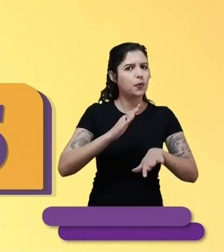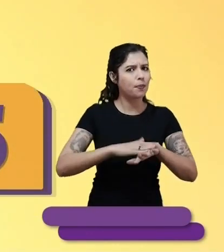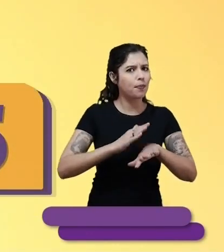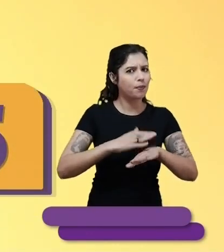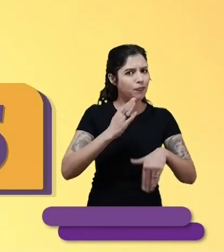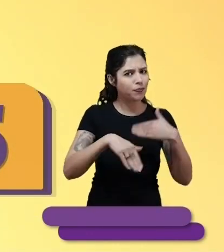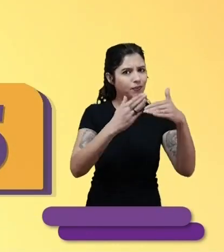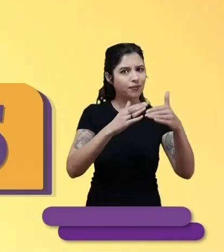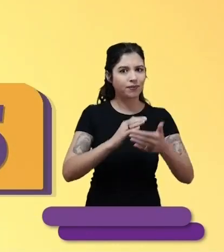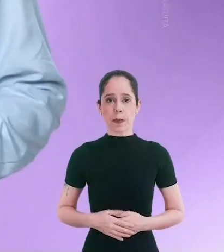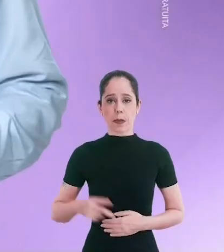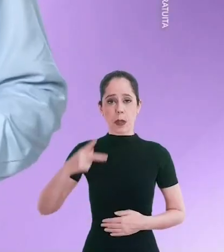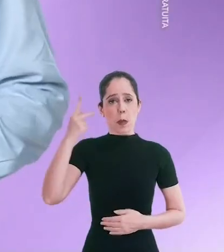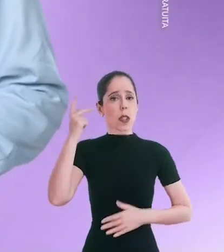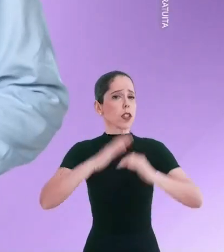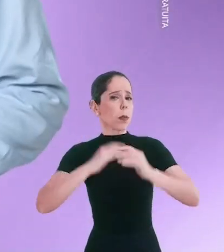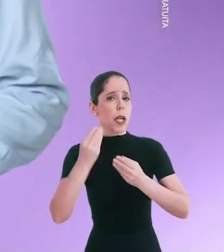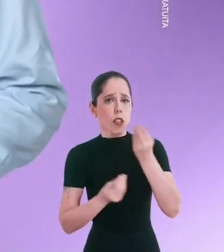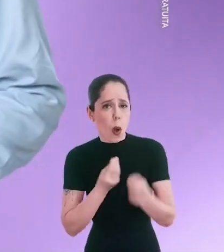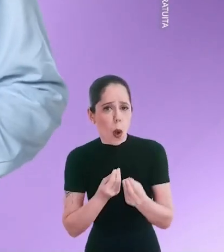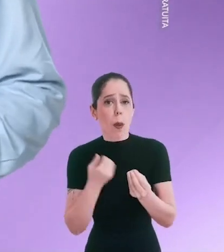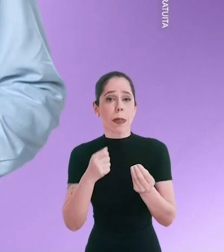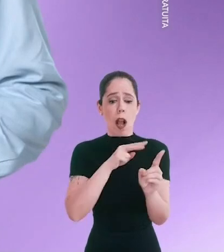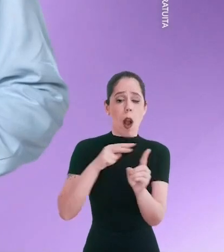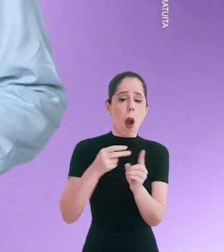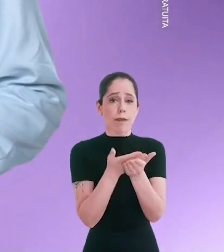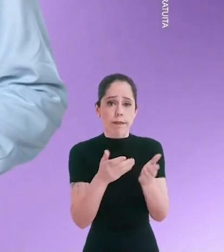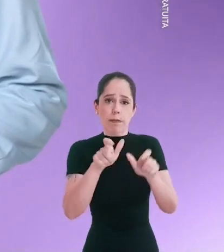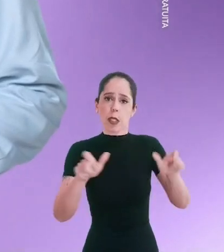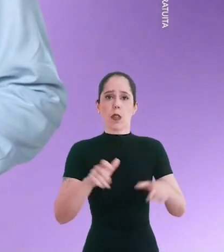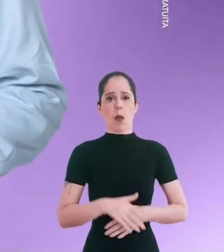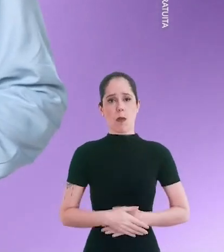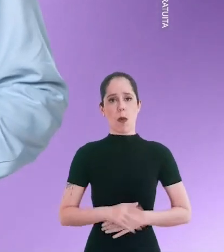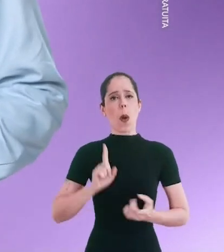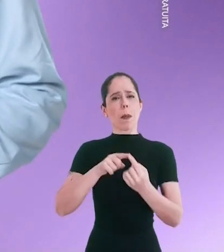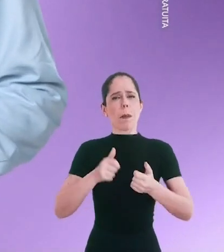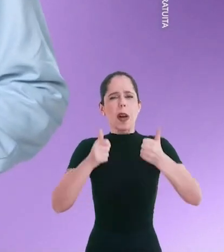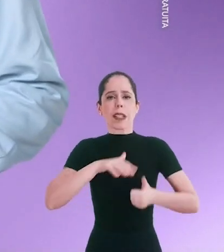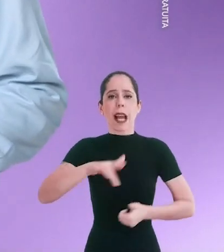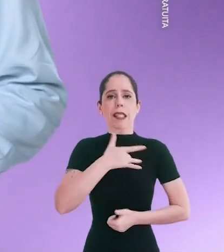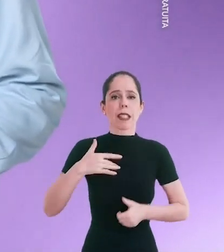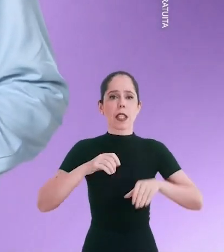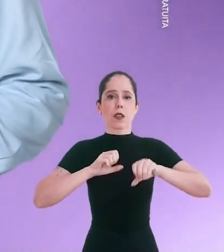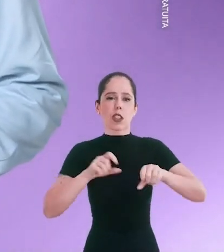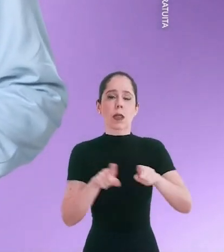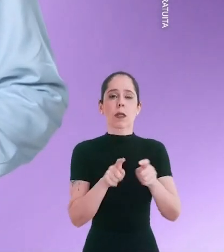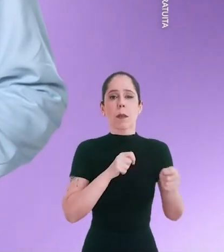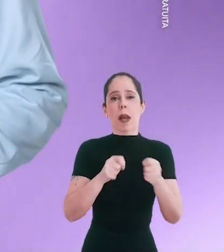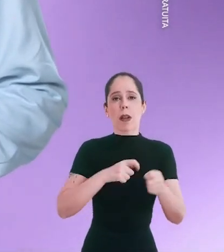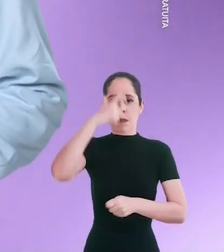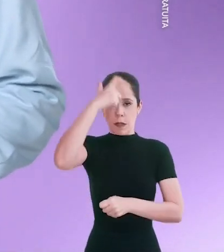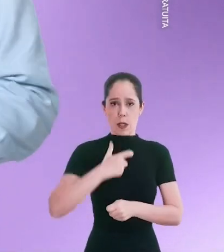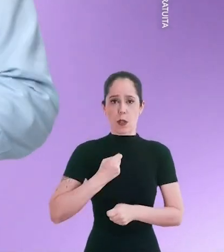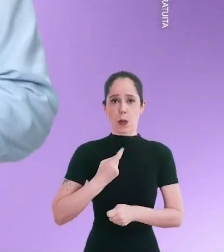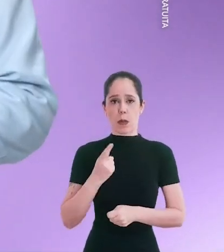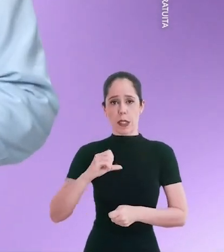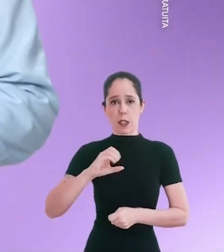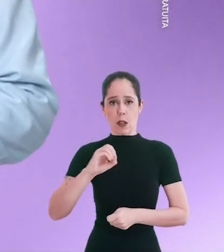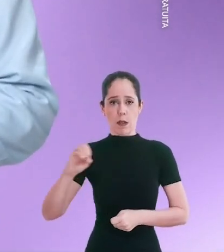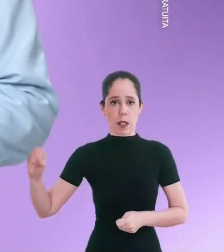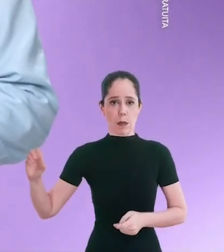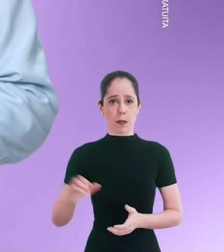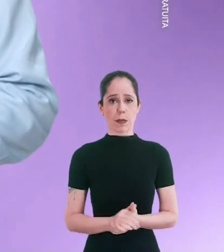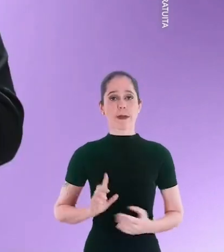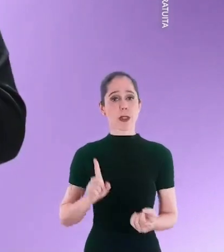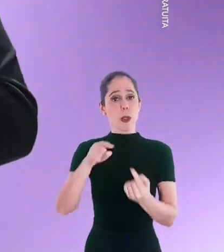Vem com a gente, faça parte desse projeto. Política se faz olhando para as pessoas por melhorias na saúde, educação e economia. Faz ao